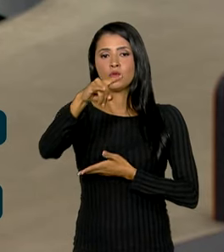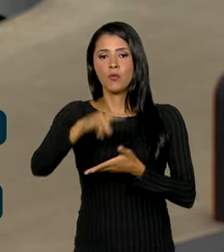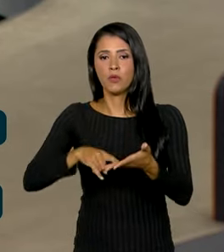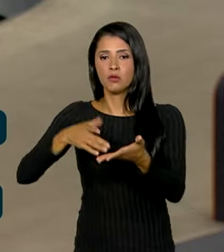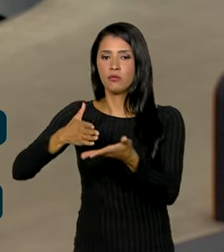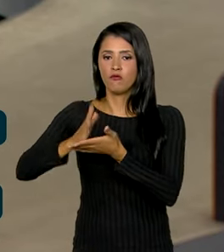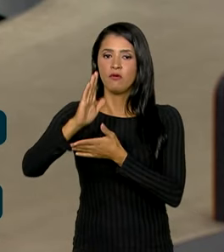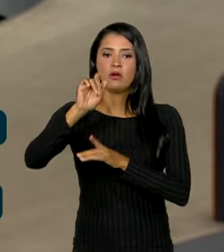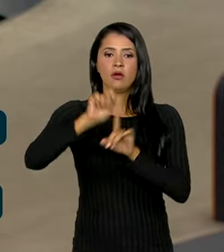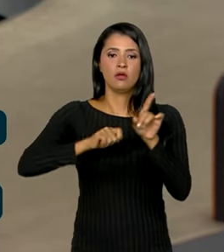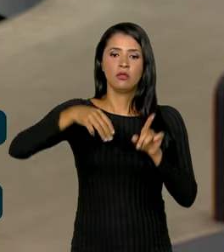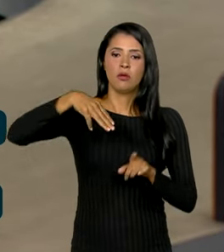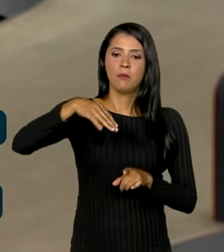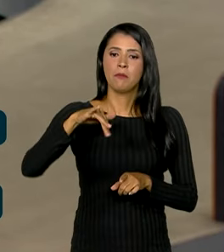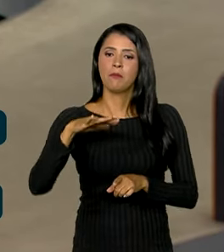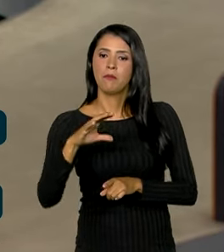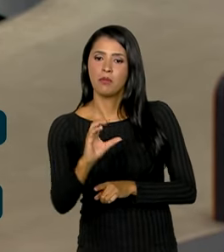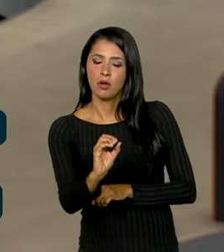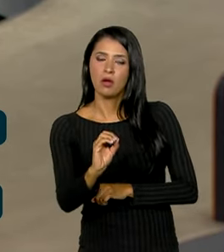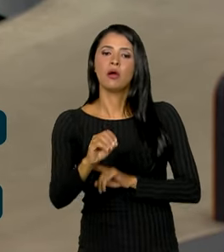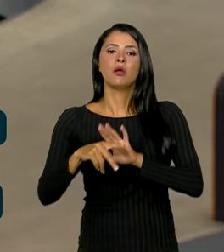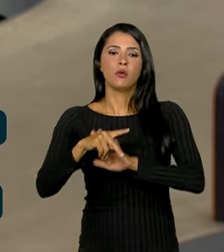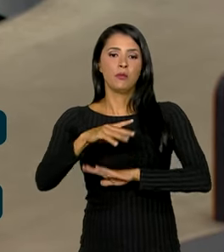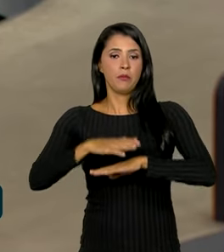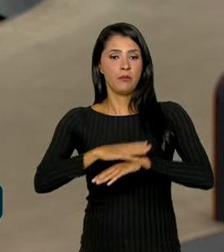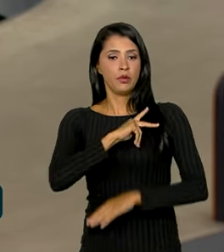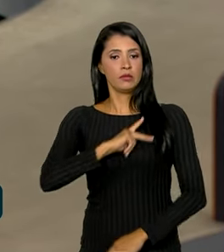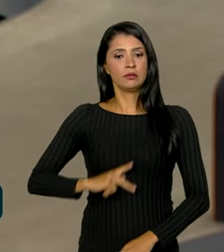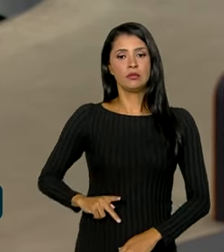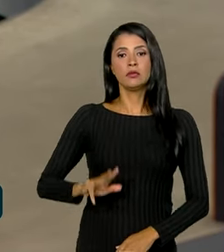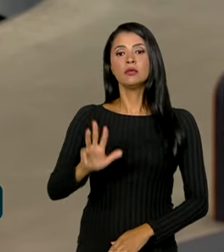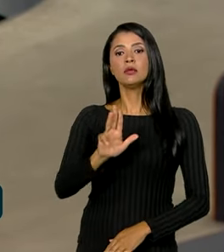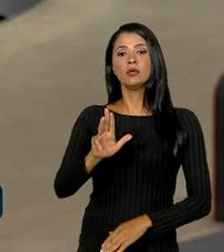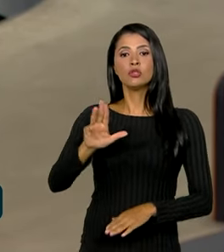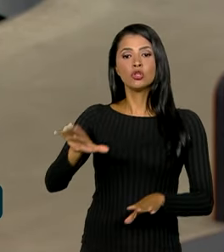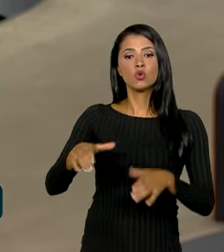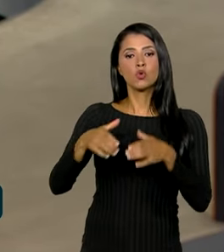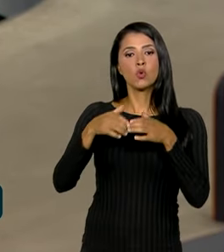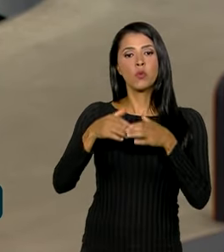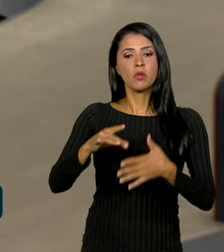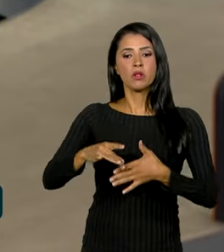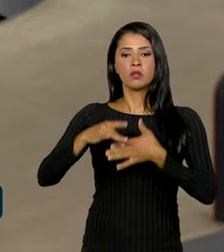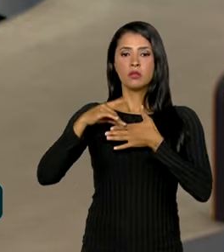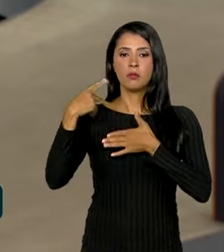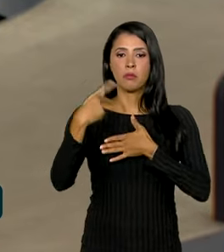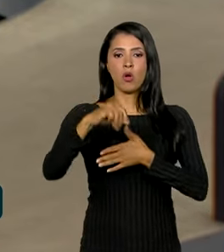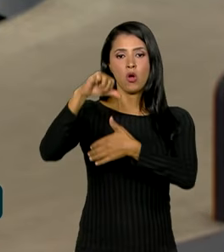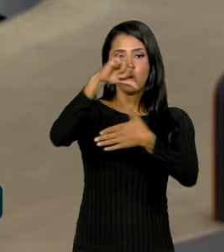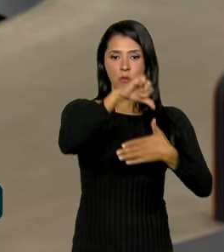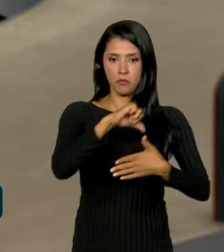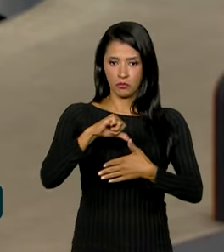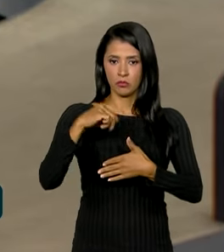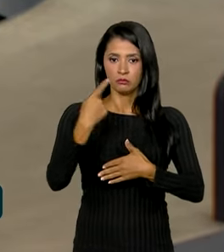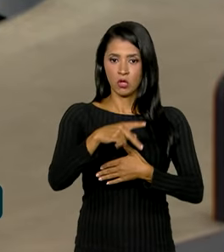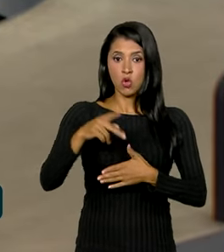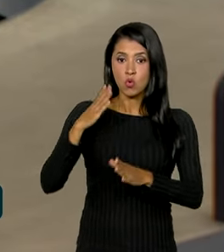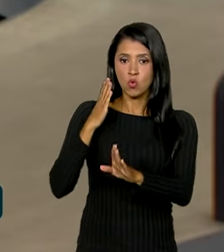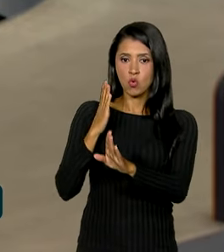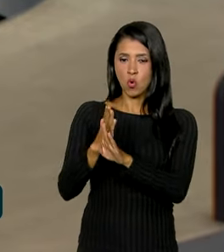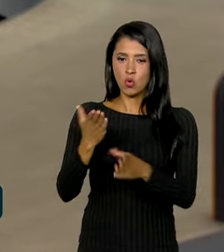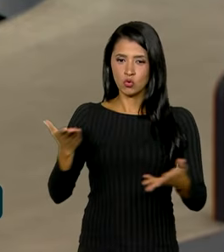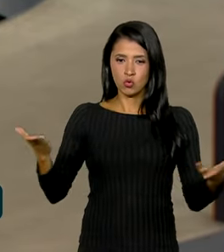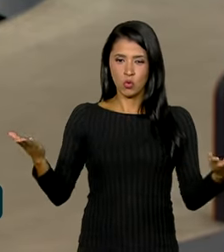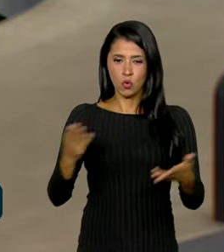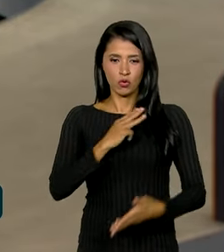maio, por iniciativa do presidente Lula, durante a cúpula de líderes da América do Sul. No encontro de hoje, chanceleres e